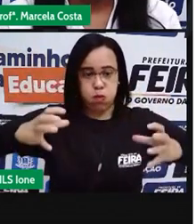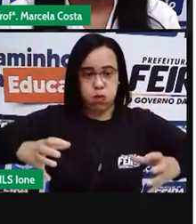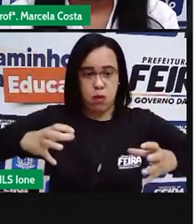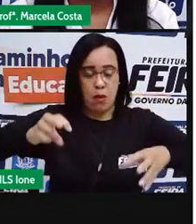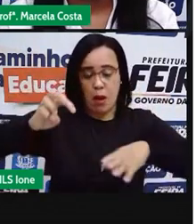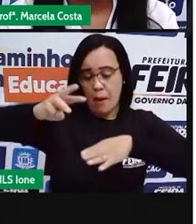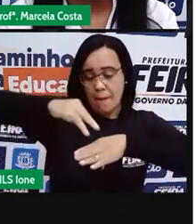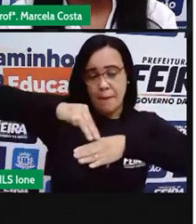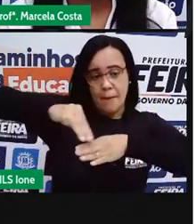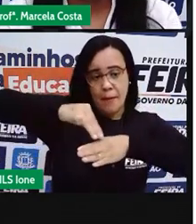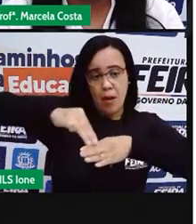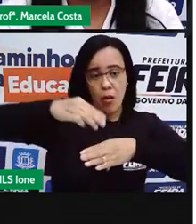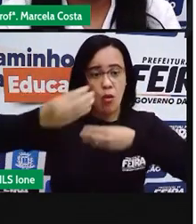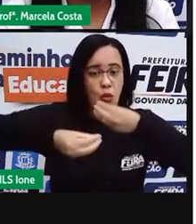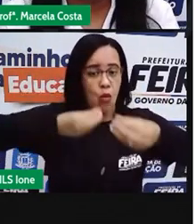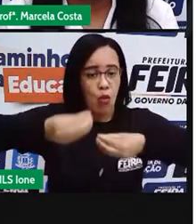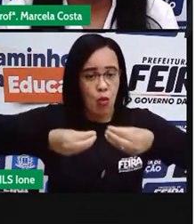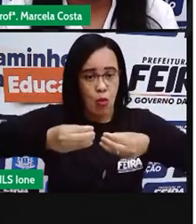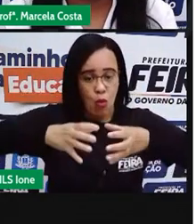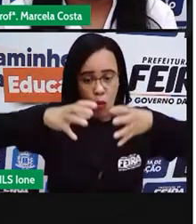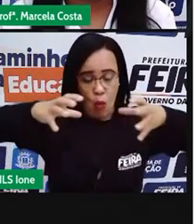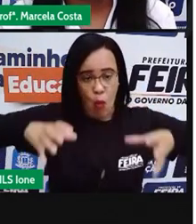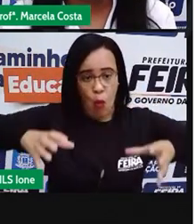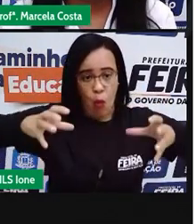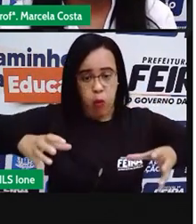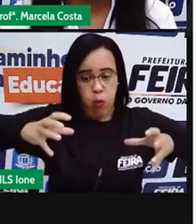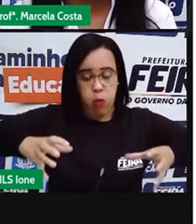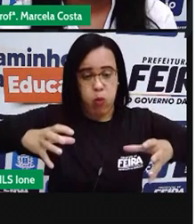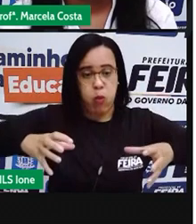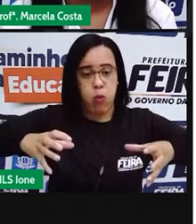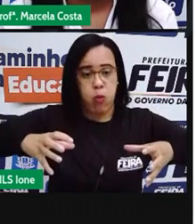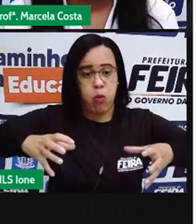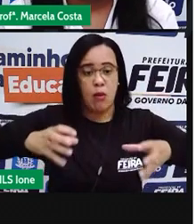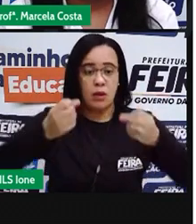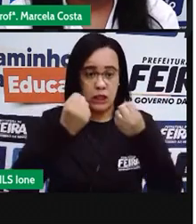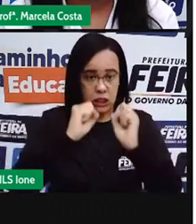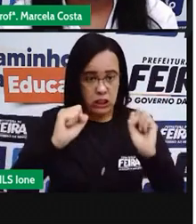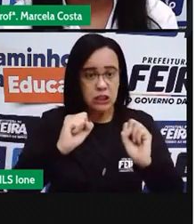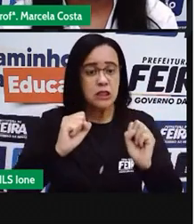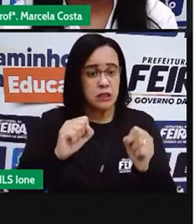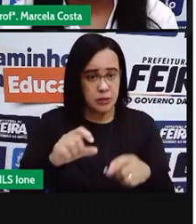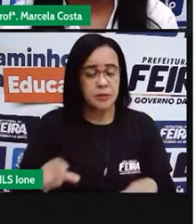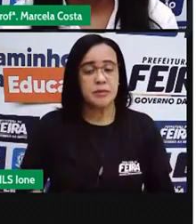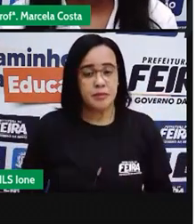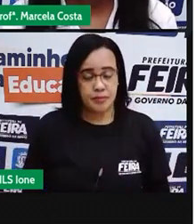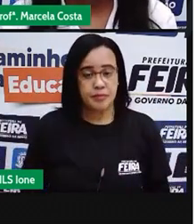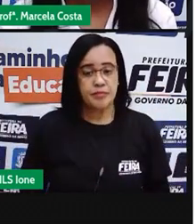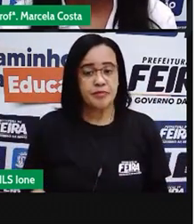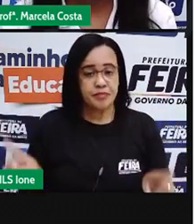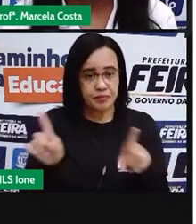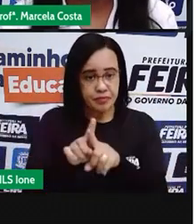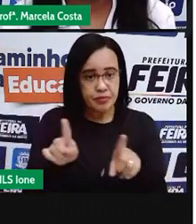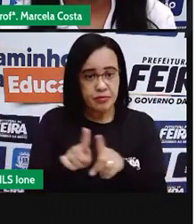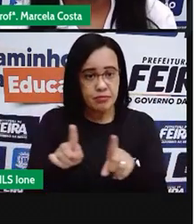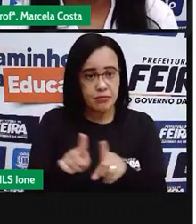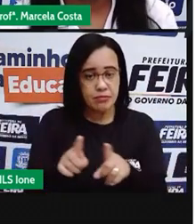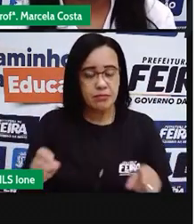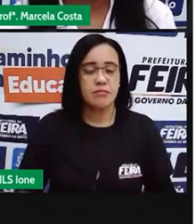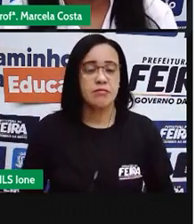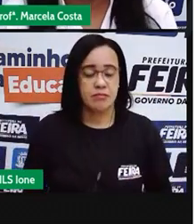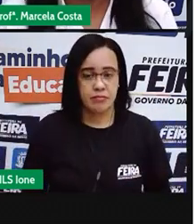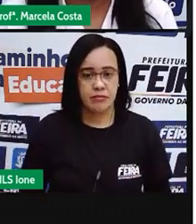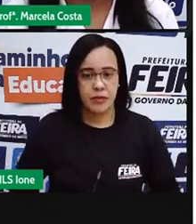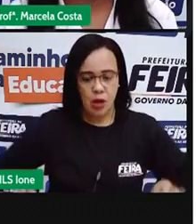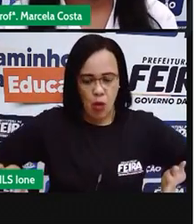tronco mais grosso, mais robusto. E ela tem ali uma